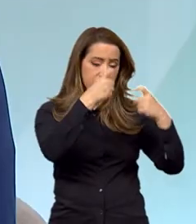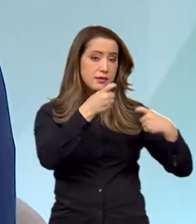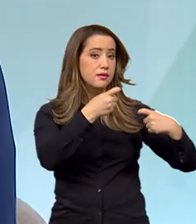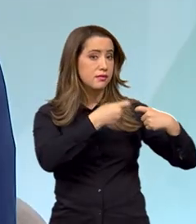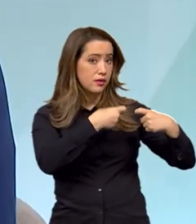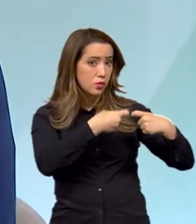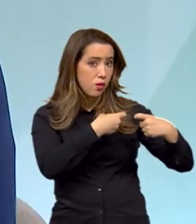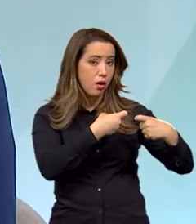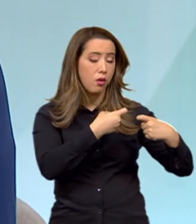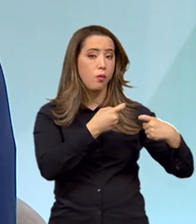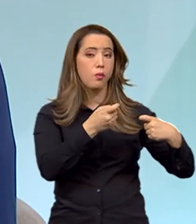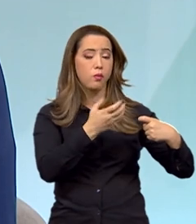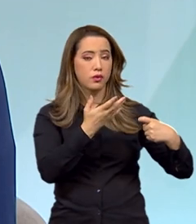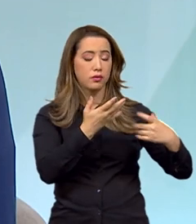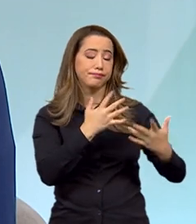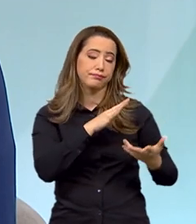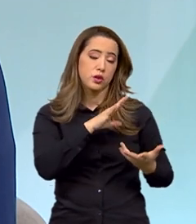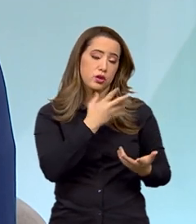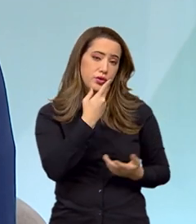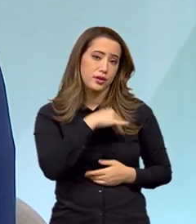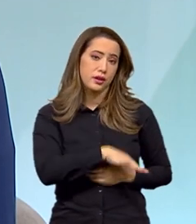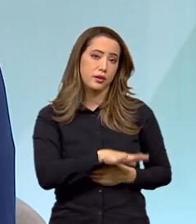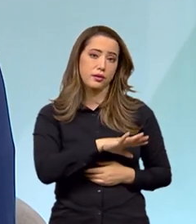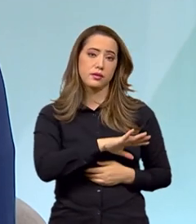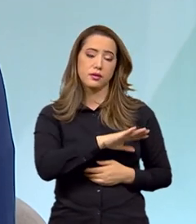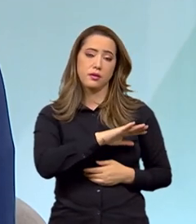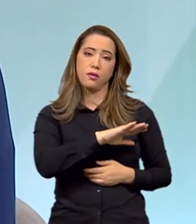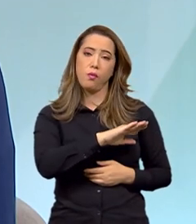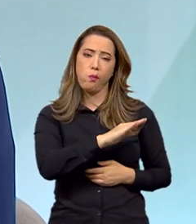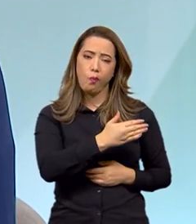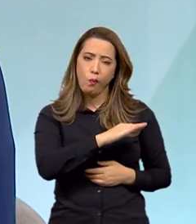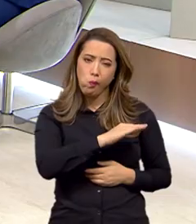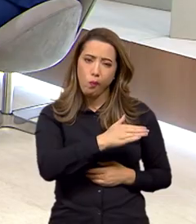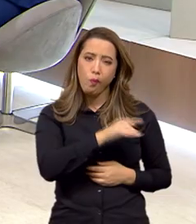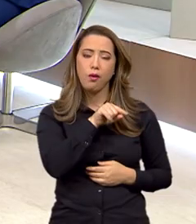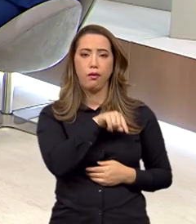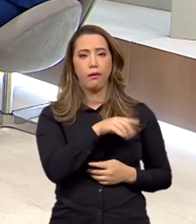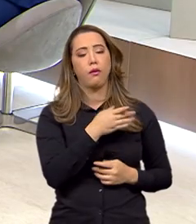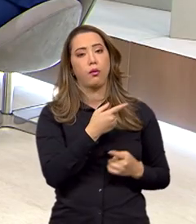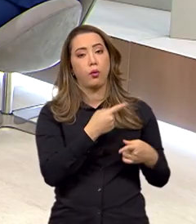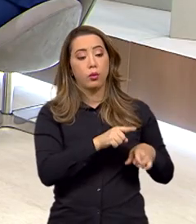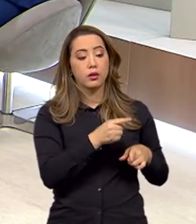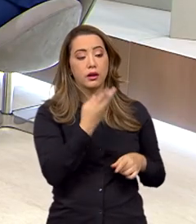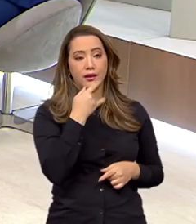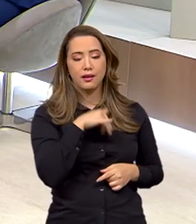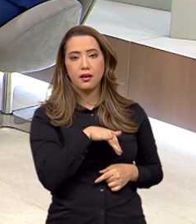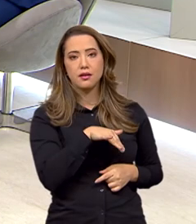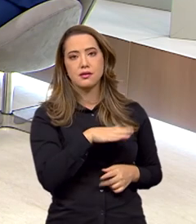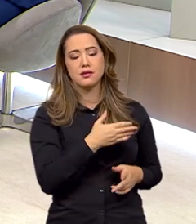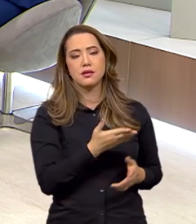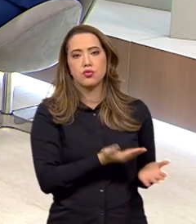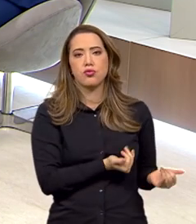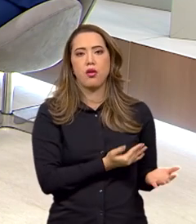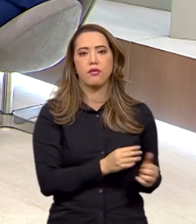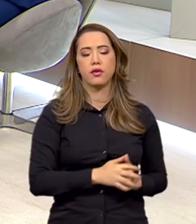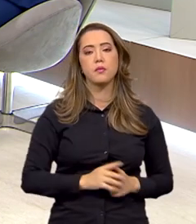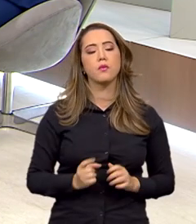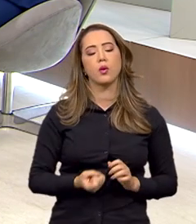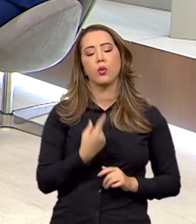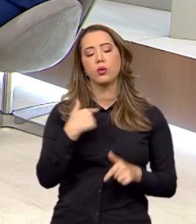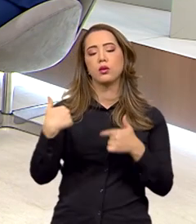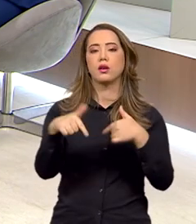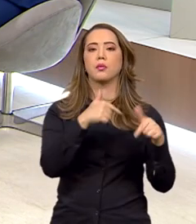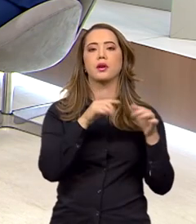com inúmeras entregas. Queria começar aqui o nosso programa, a nossa entrevista, falando um pouquinho dessas entregas. Uma delas,